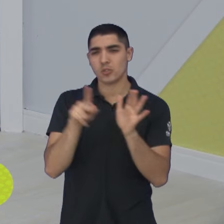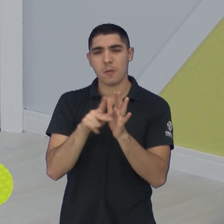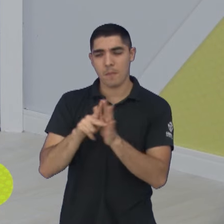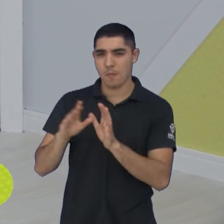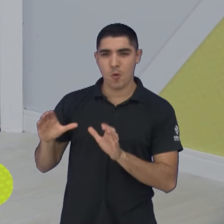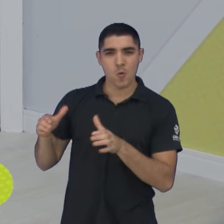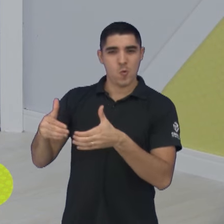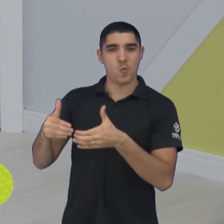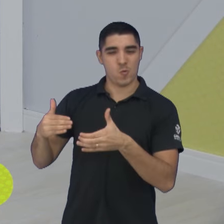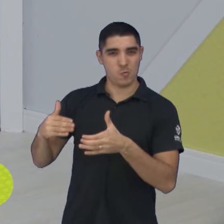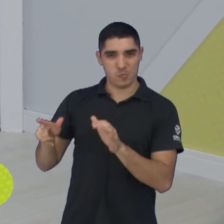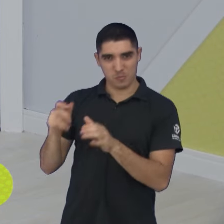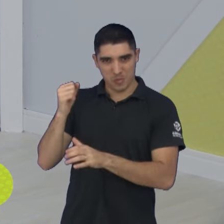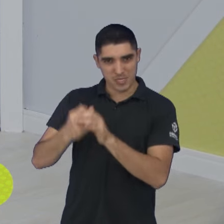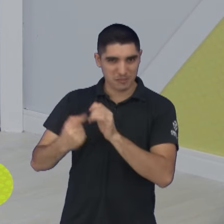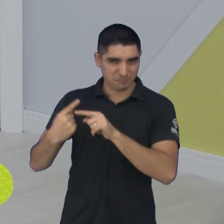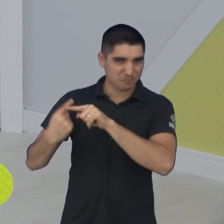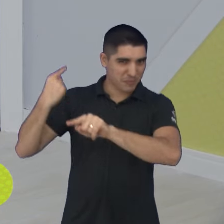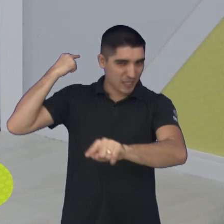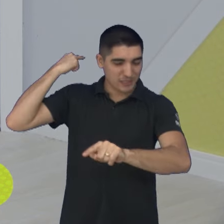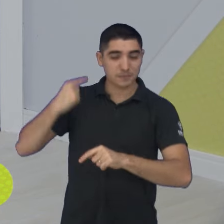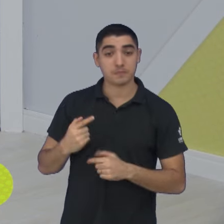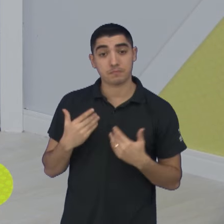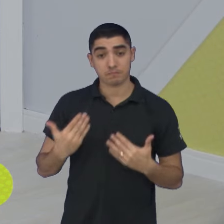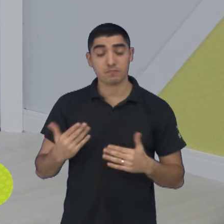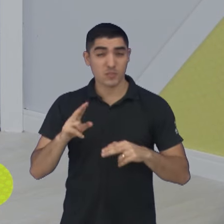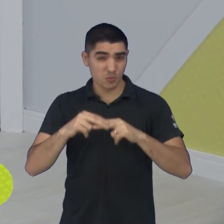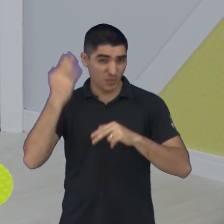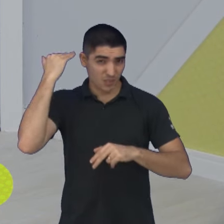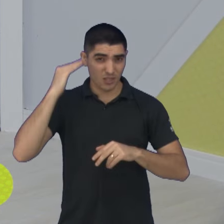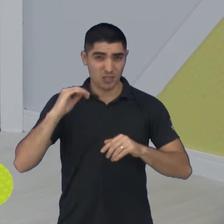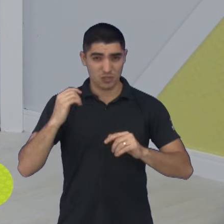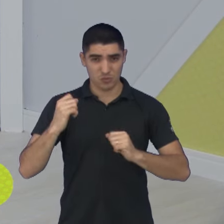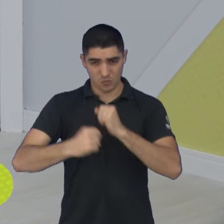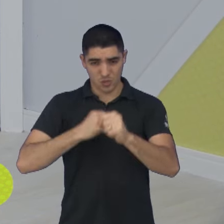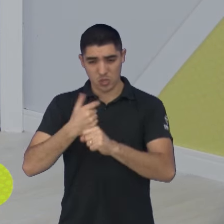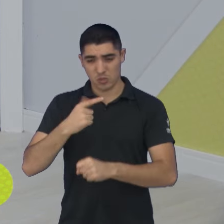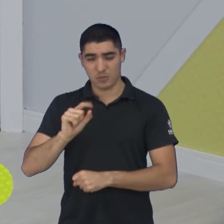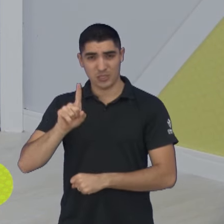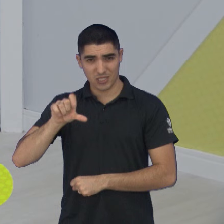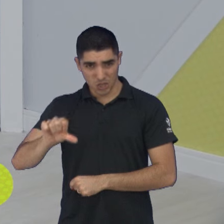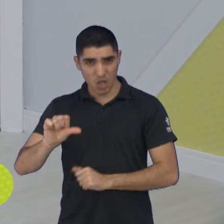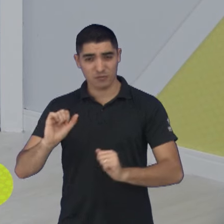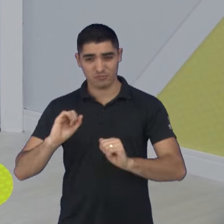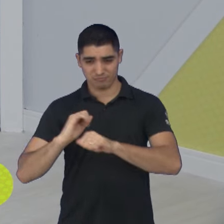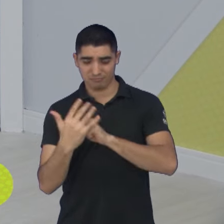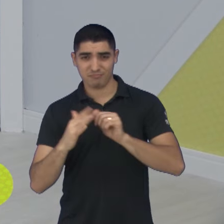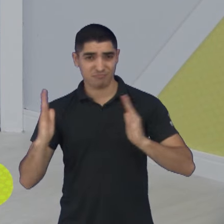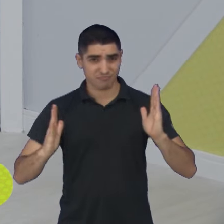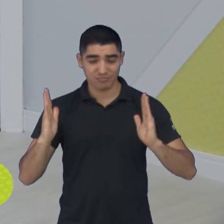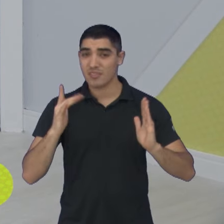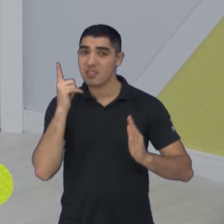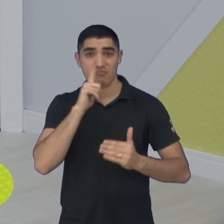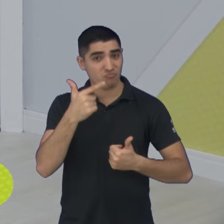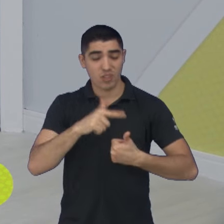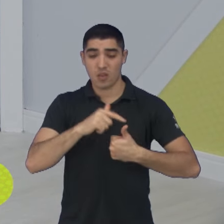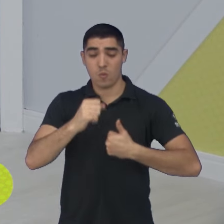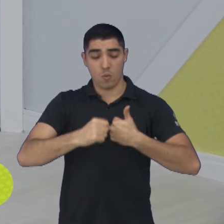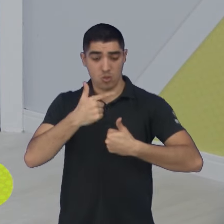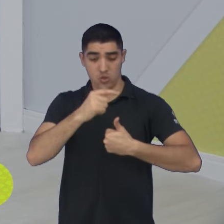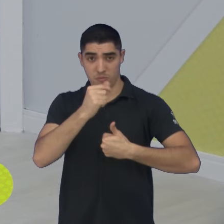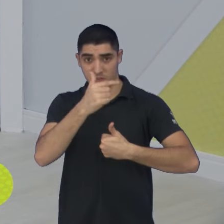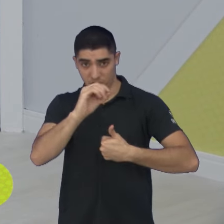manhã. Por conta aí da pandemia de Covid-19, o Jogo das Estrelas não aconteceram nos anos de 2020 e